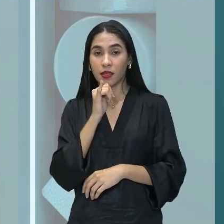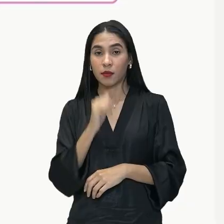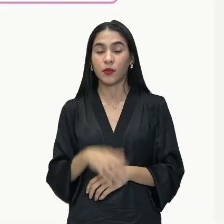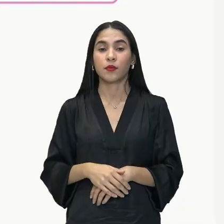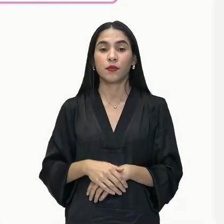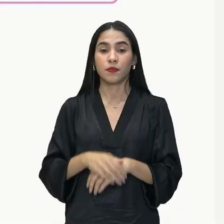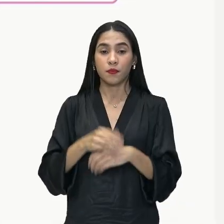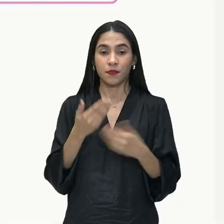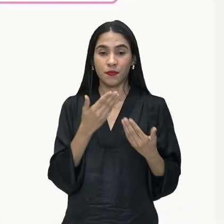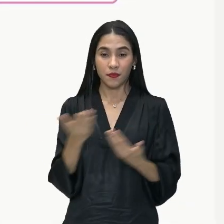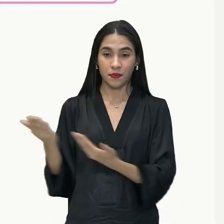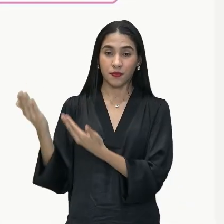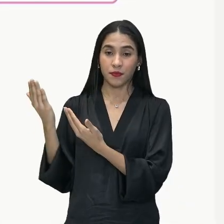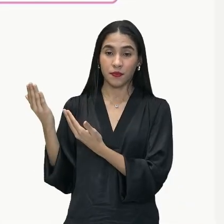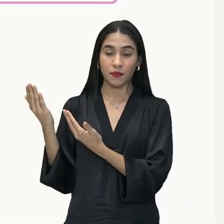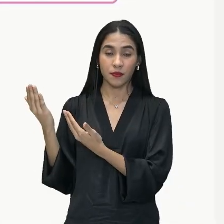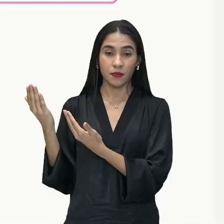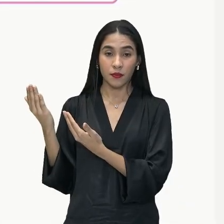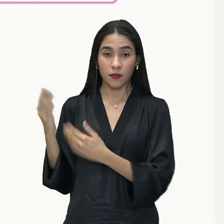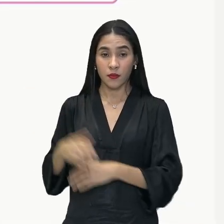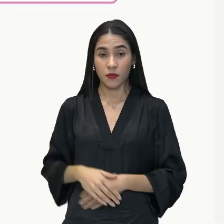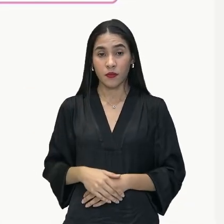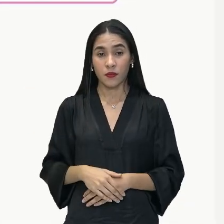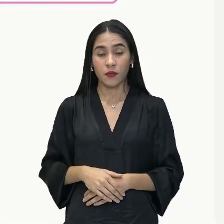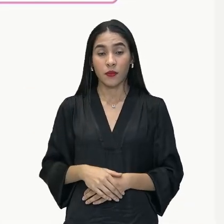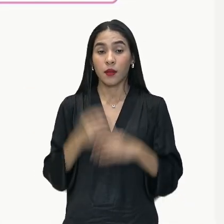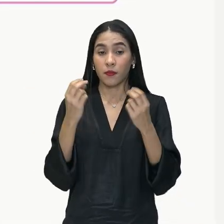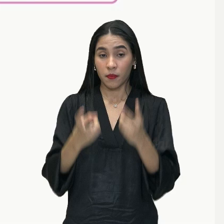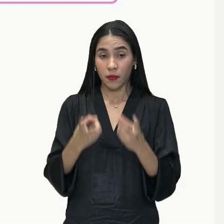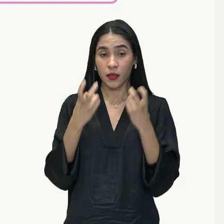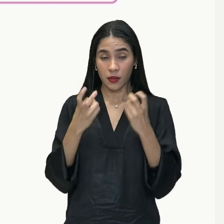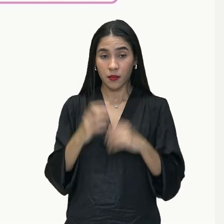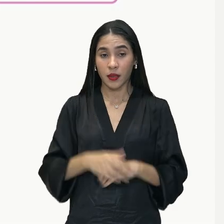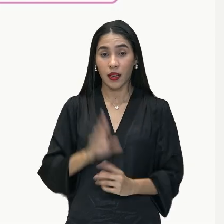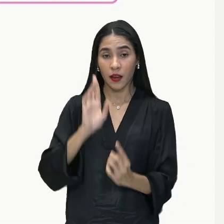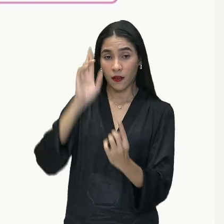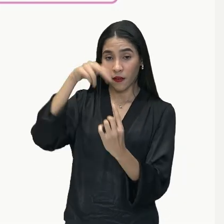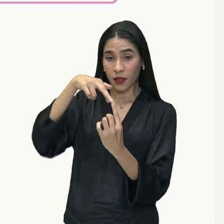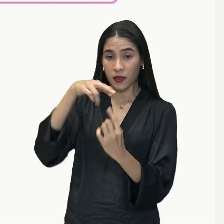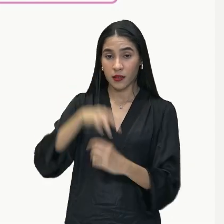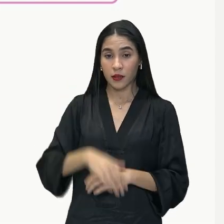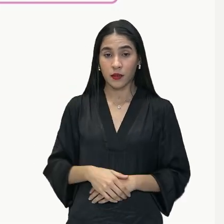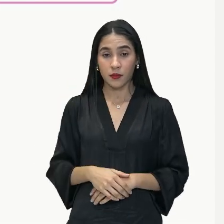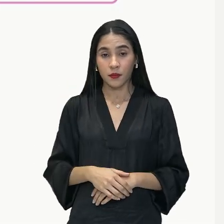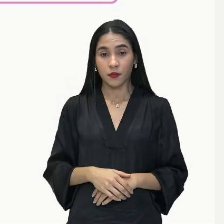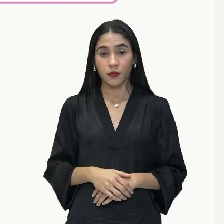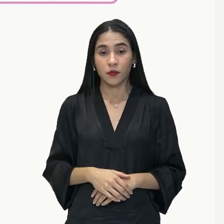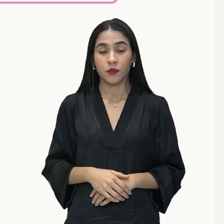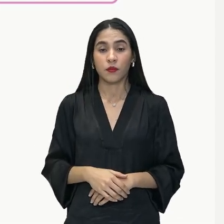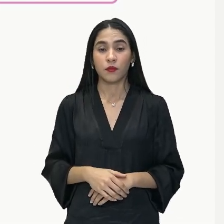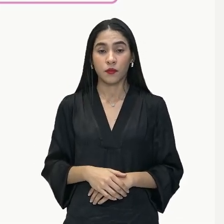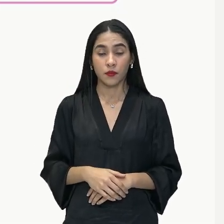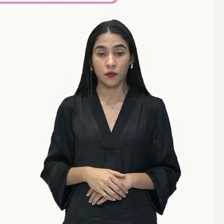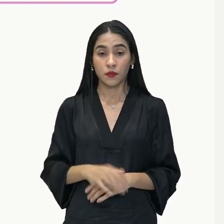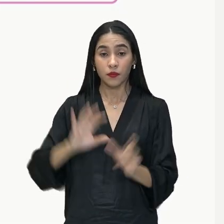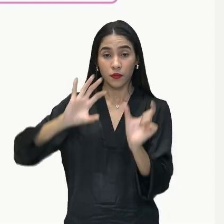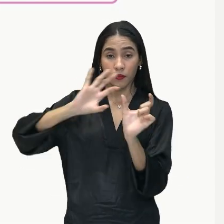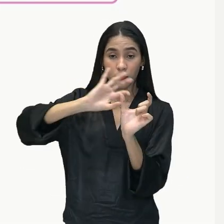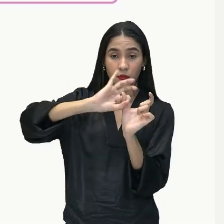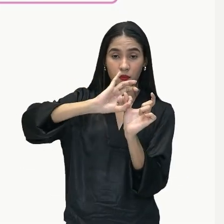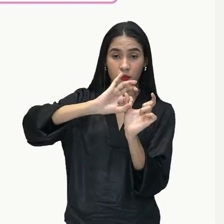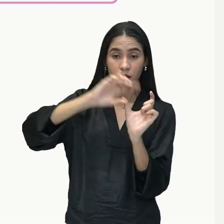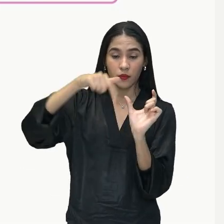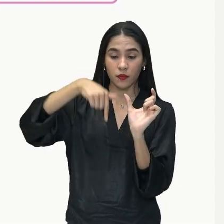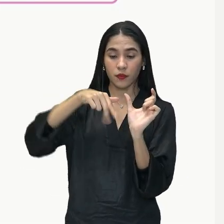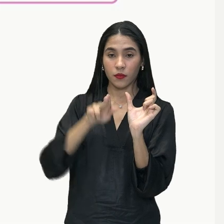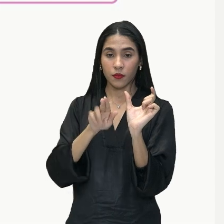colocando aí para vocês, observem a marca que eu falei para vocês. Destacando aqui, a conjunção, ok?